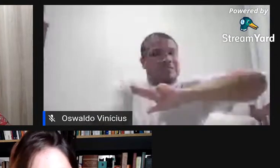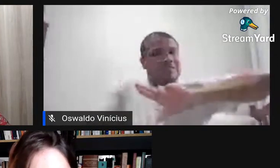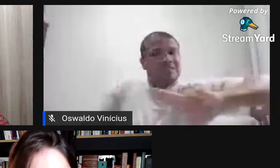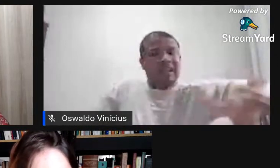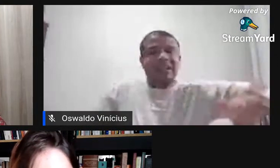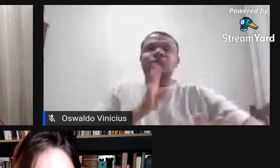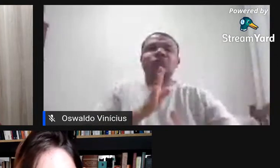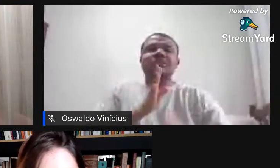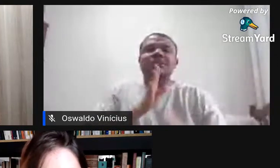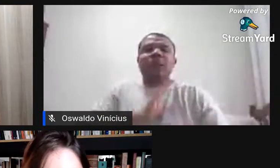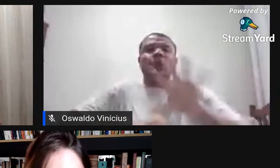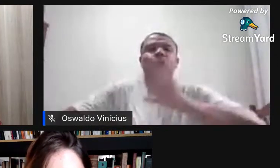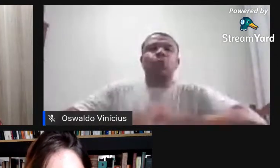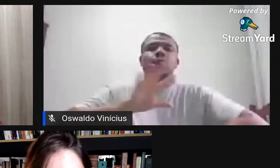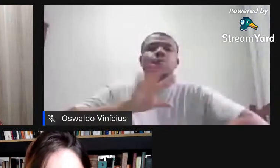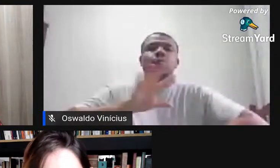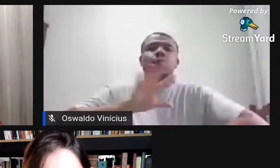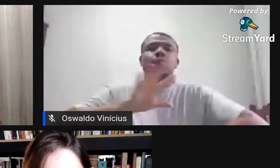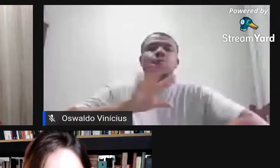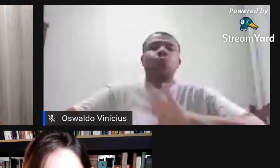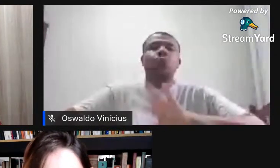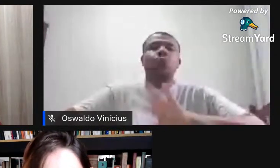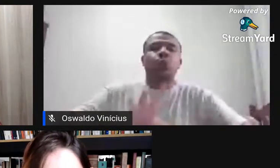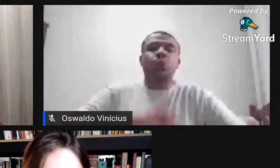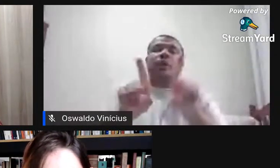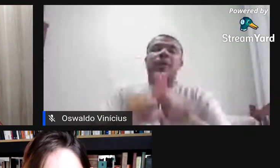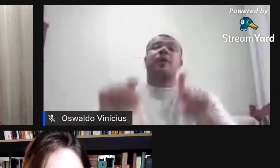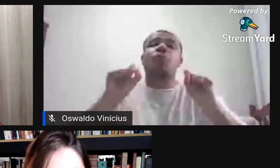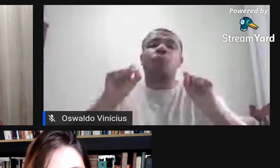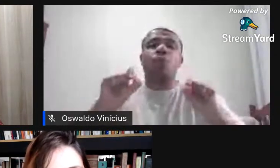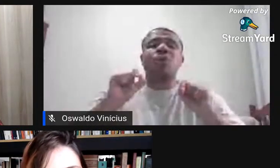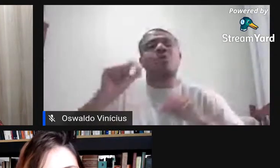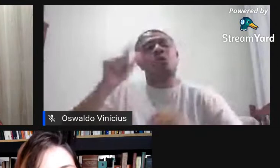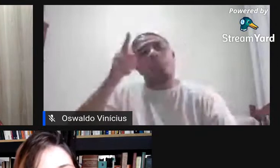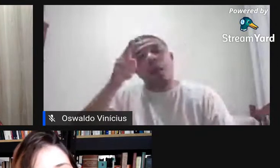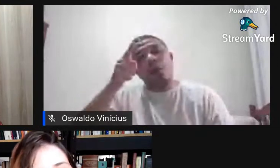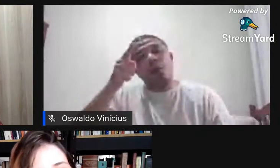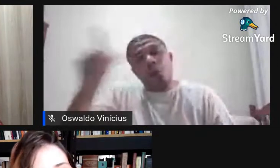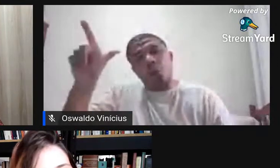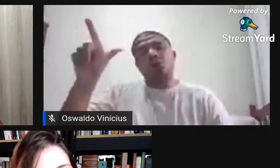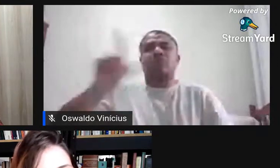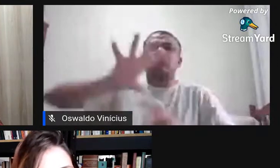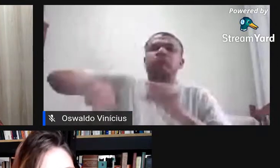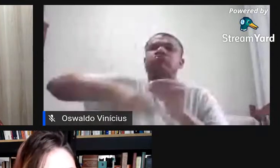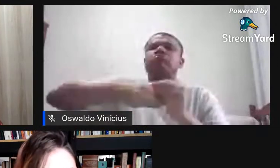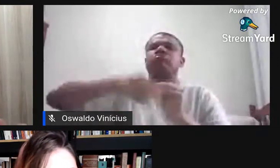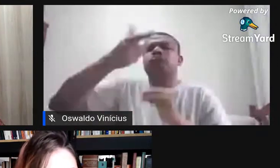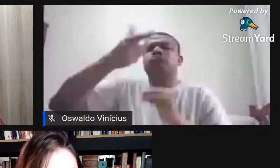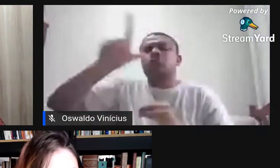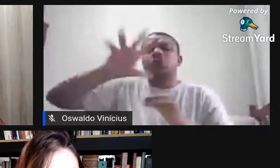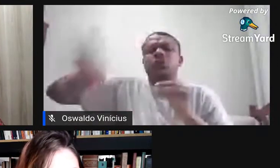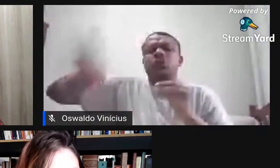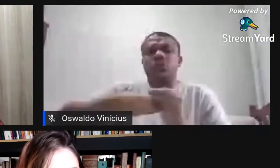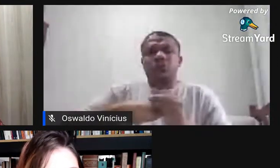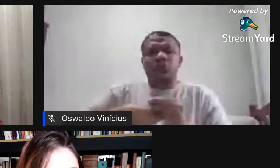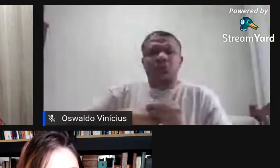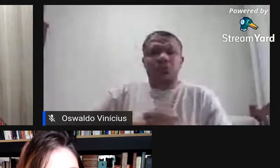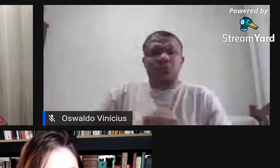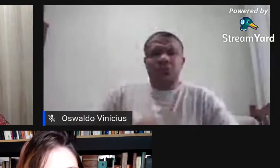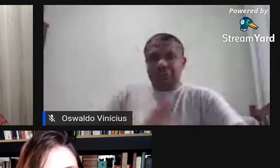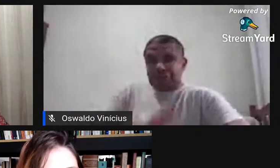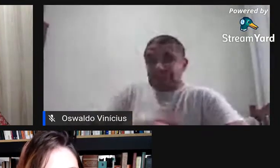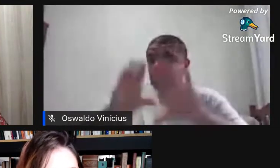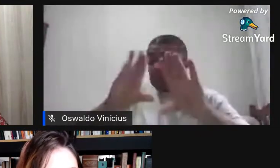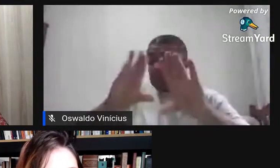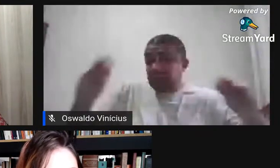E, aí, assim, além disso, né, uma outra... Só para pontuar, acho que a gente está com tempo tranquilo, que a Parita não falou nada ali